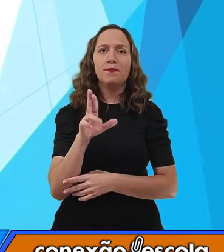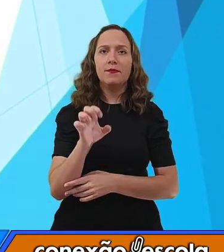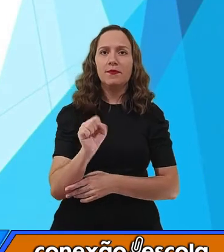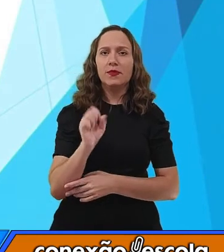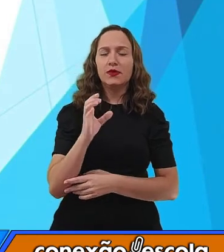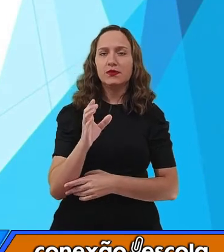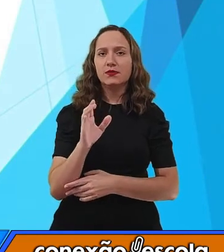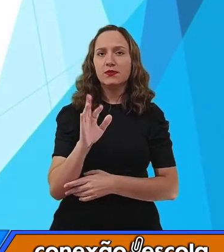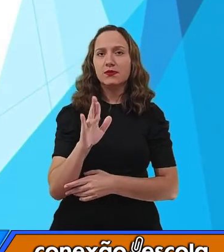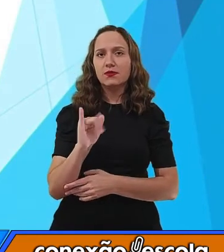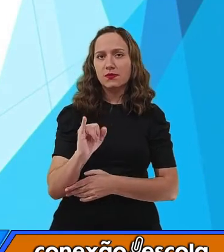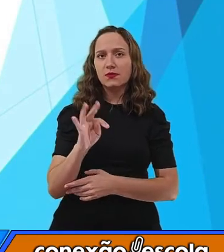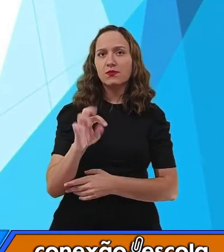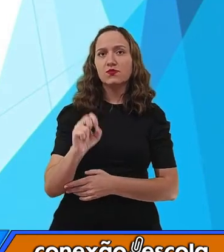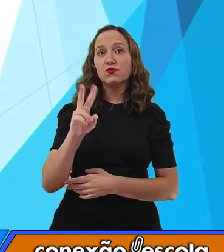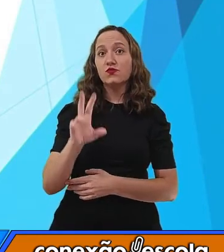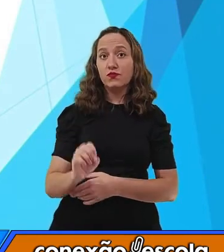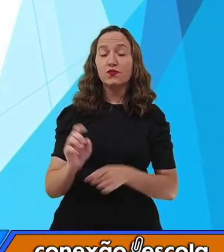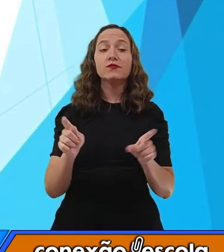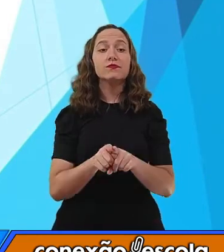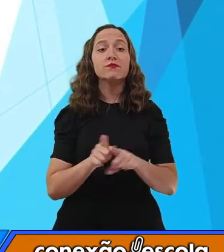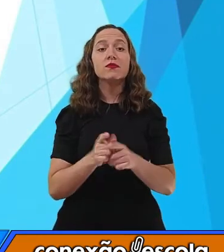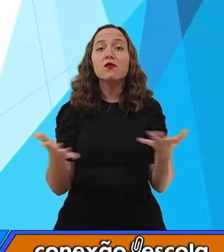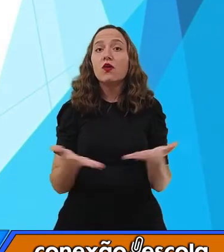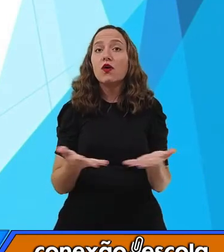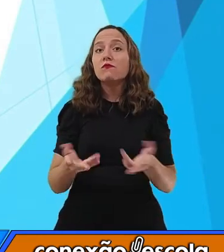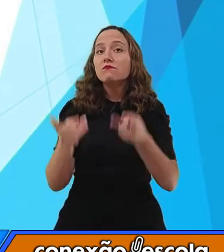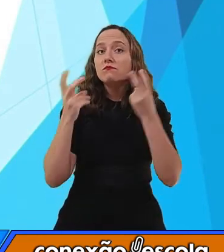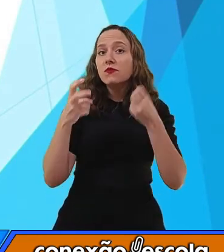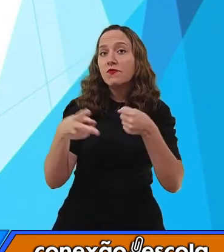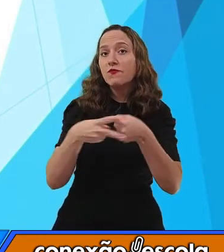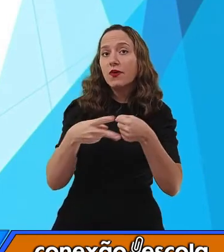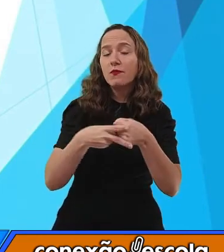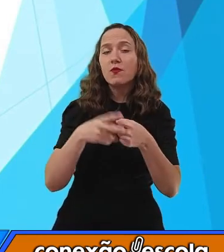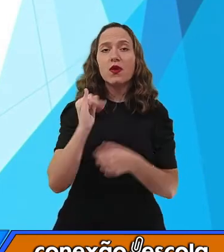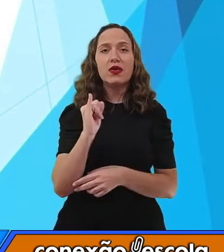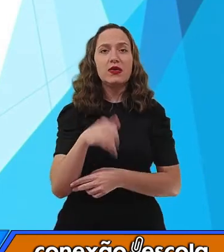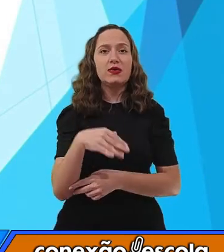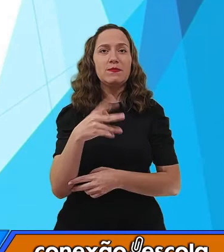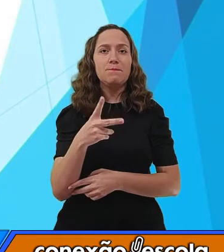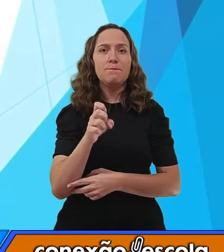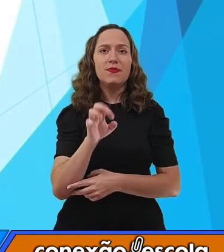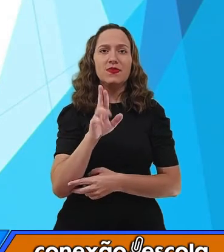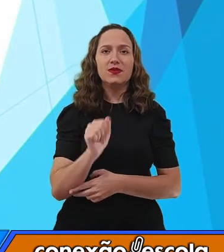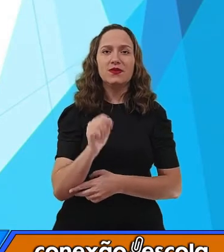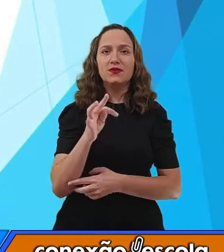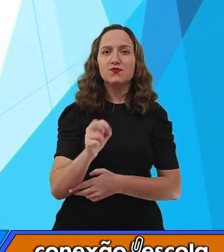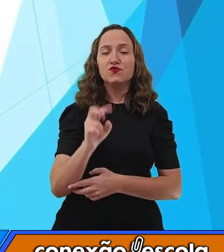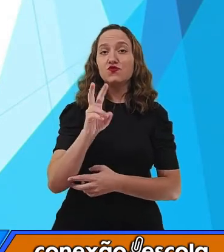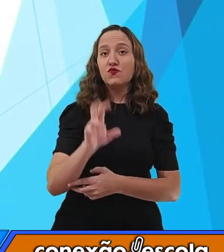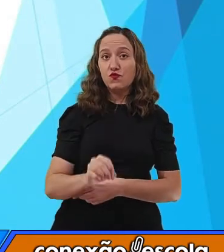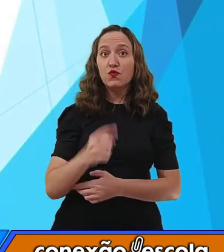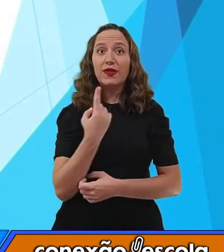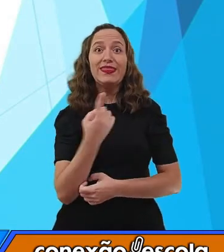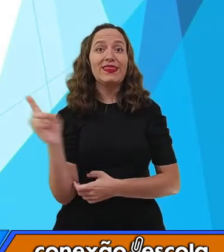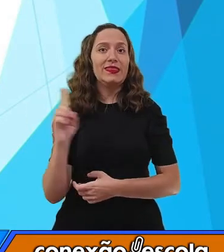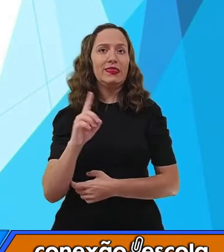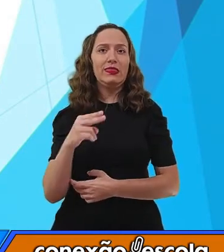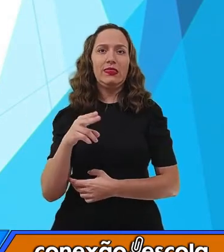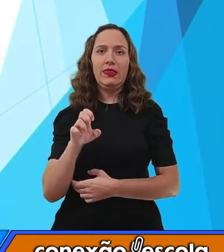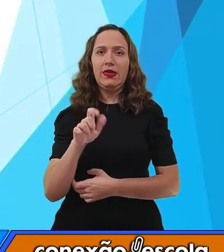prescritivo. E nós temos o verbo imperativo negativo. No texto